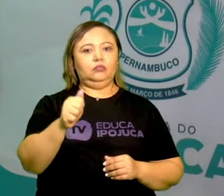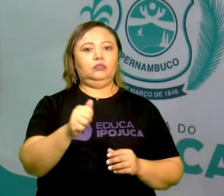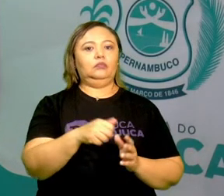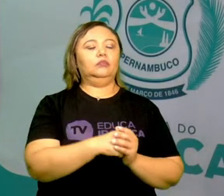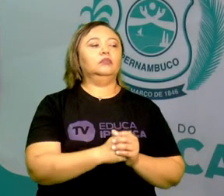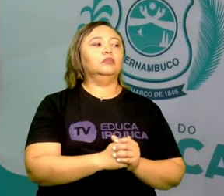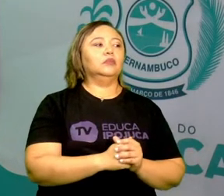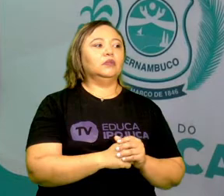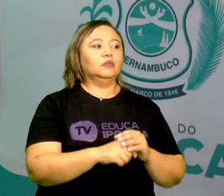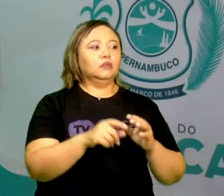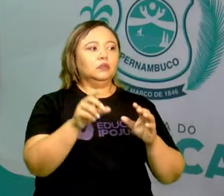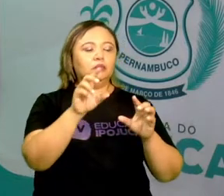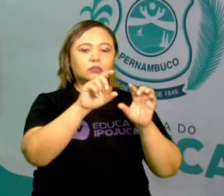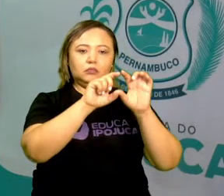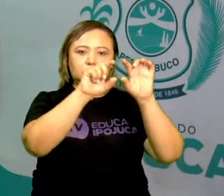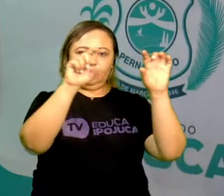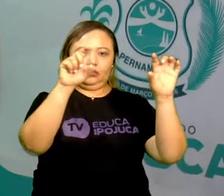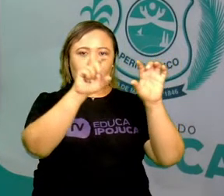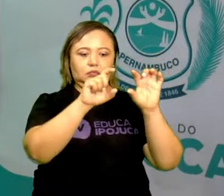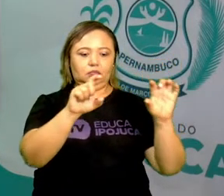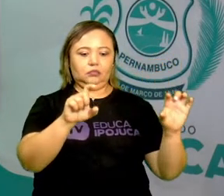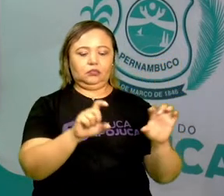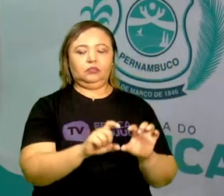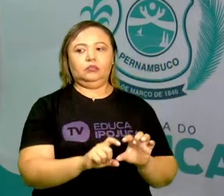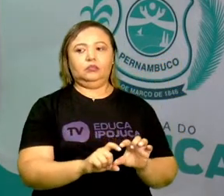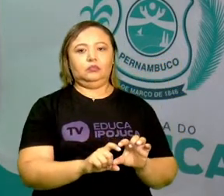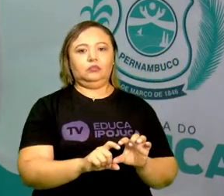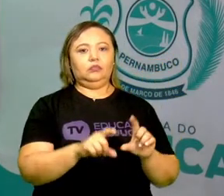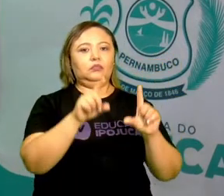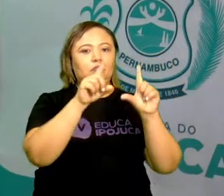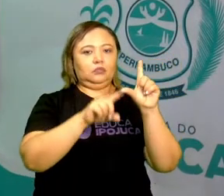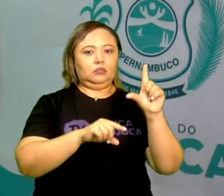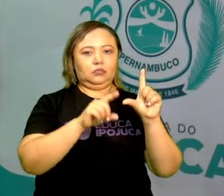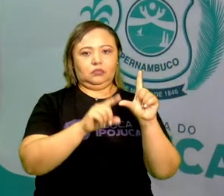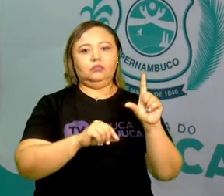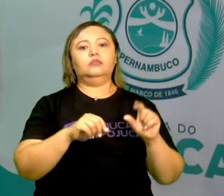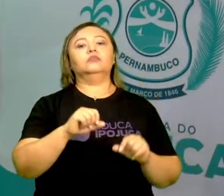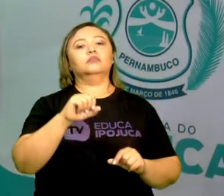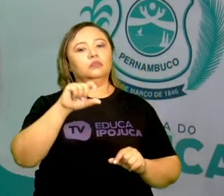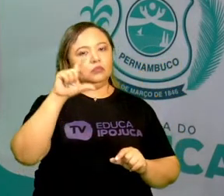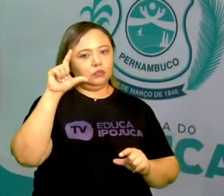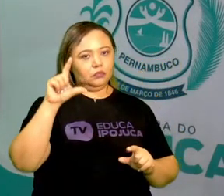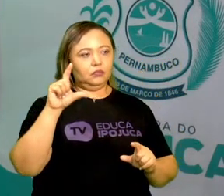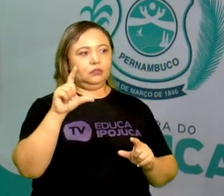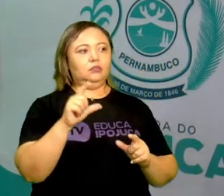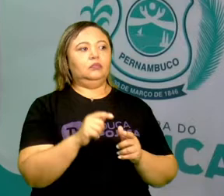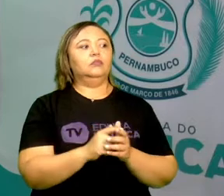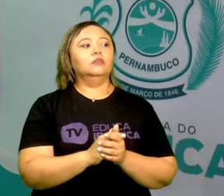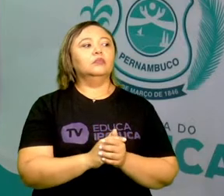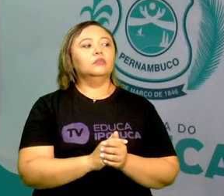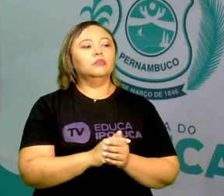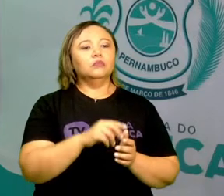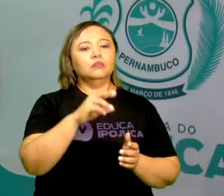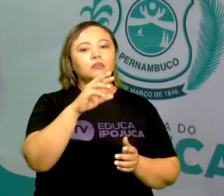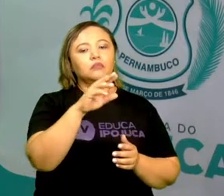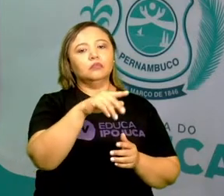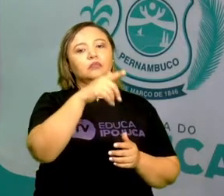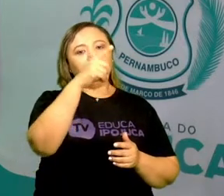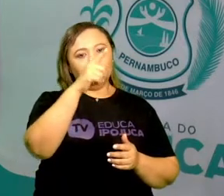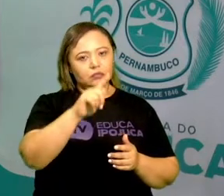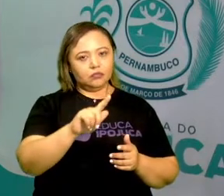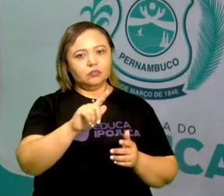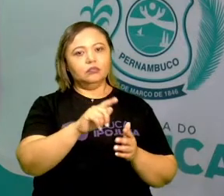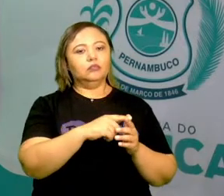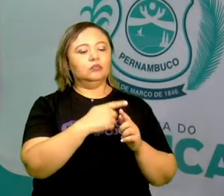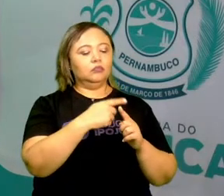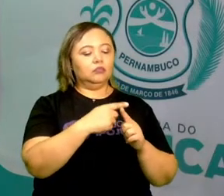as palavras estão escritas com letras maiúsculas. Por quê? Mais uma vez,